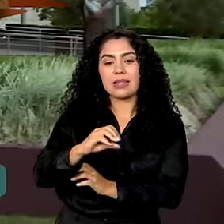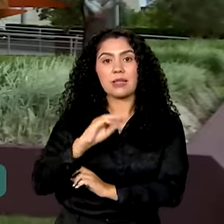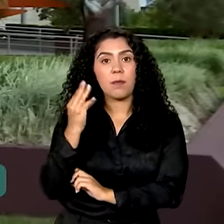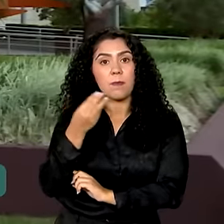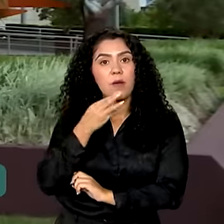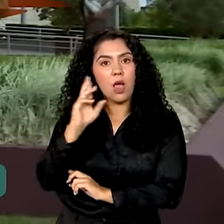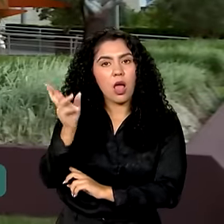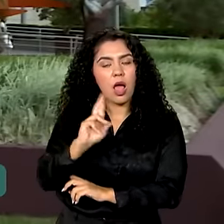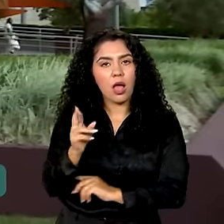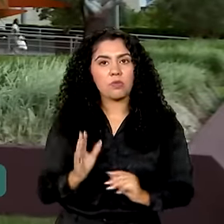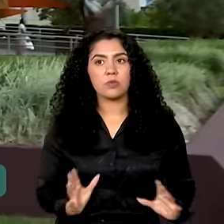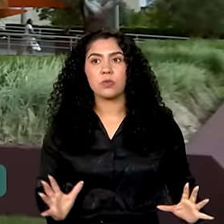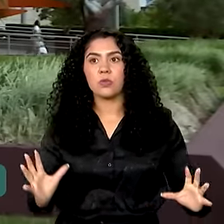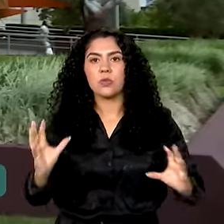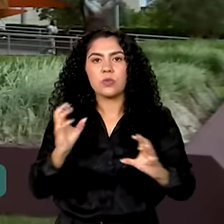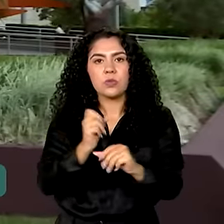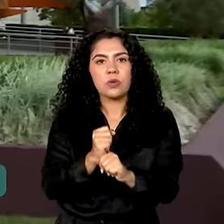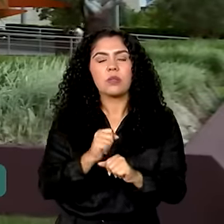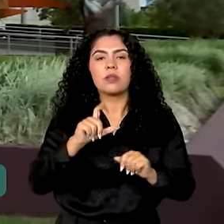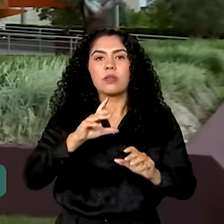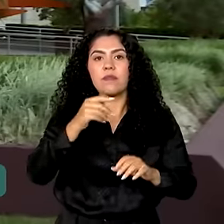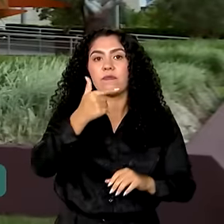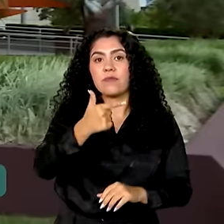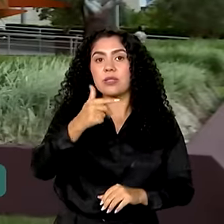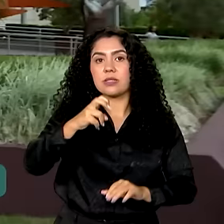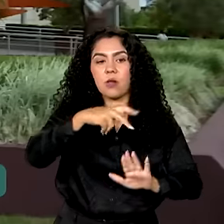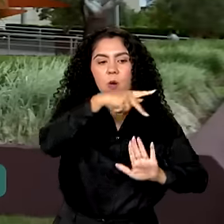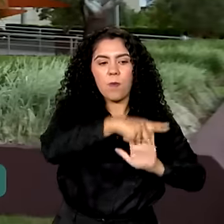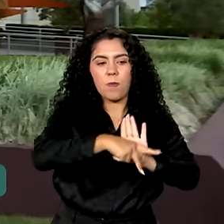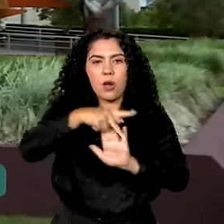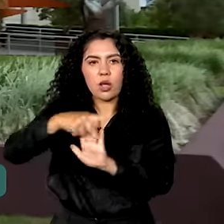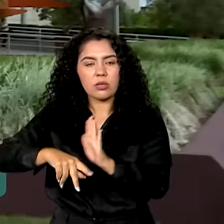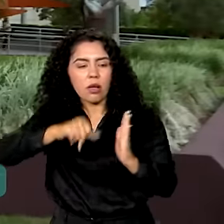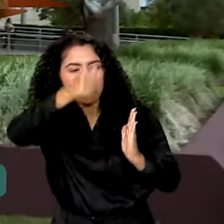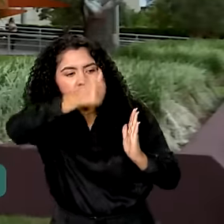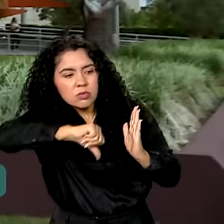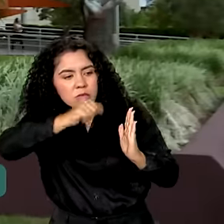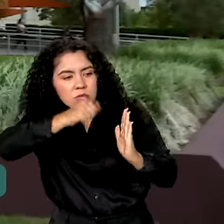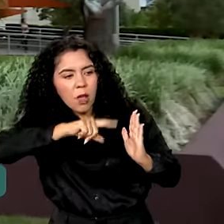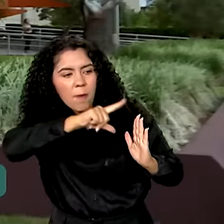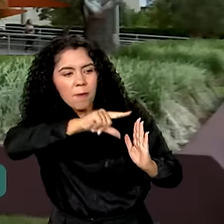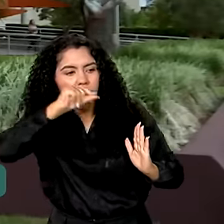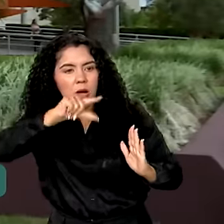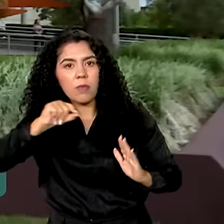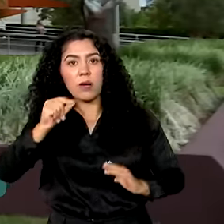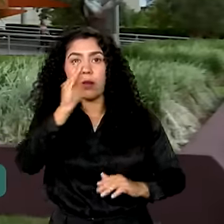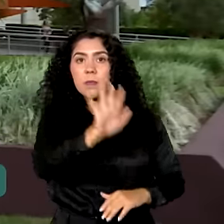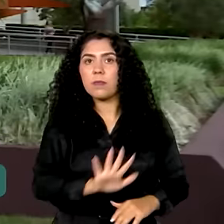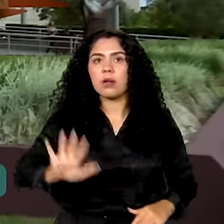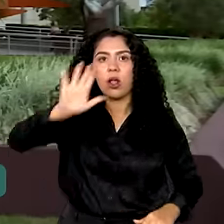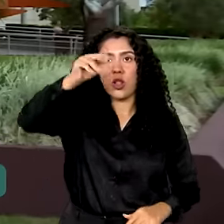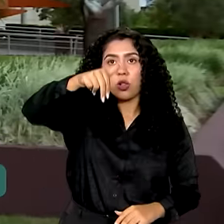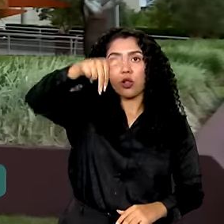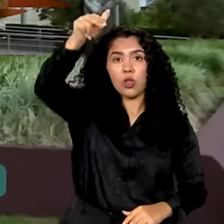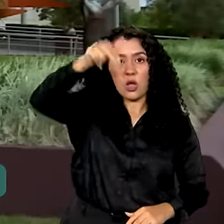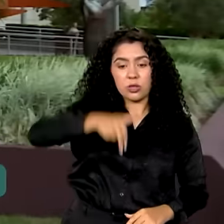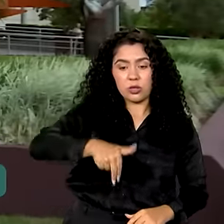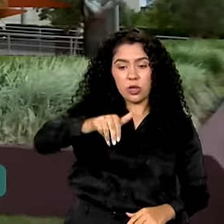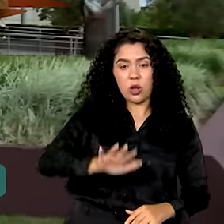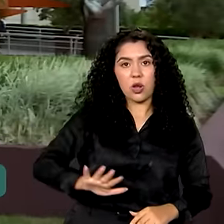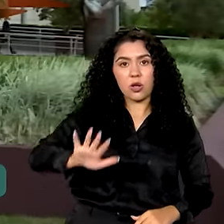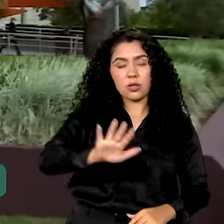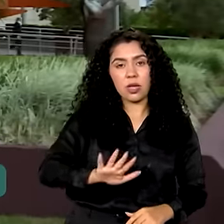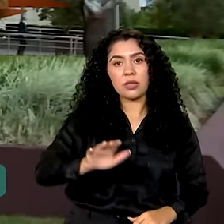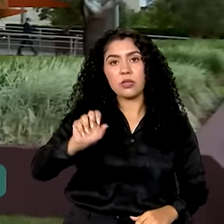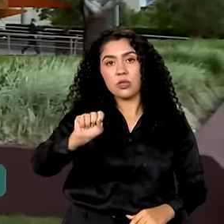Ao todo, serão selecionados 25 projetos em todo o Brasil. As regiões Norte, Nordeste e Sudeste terão